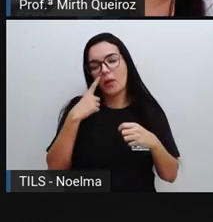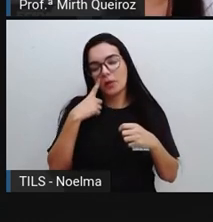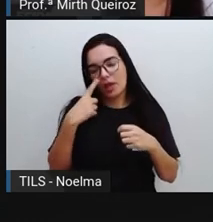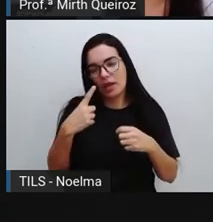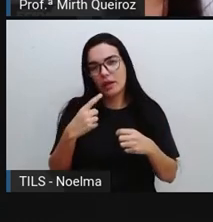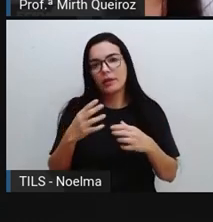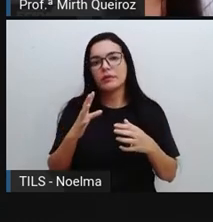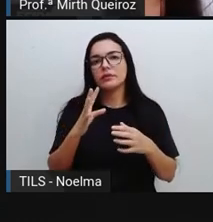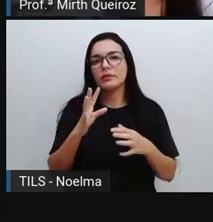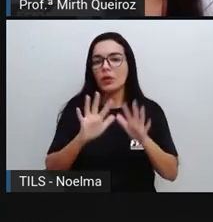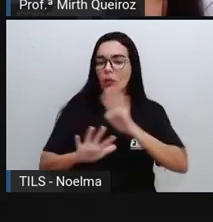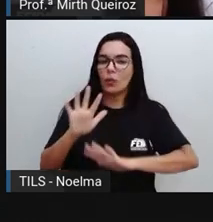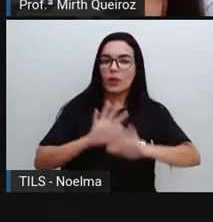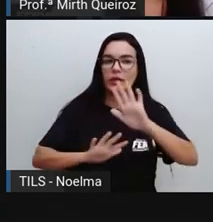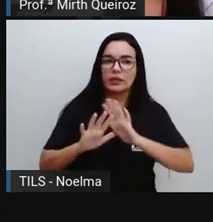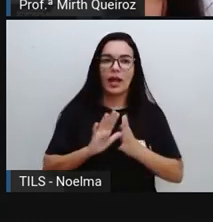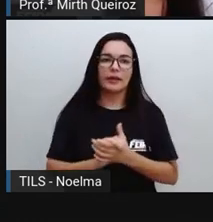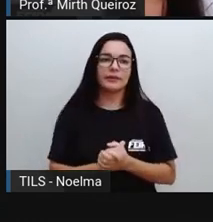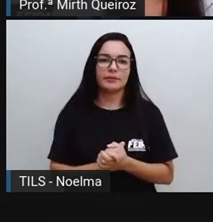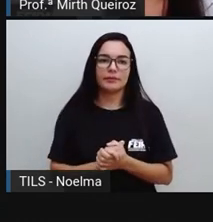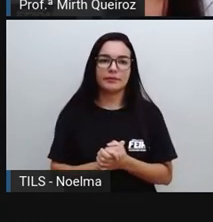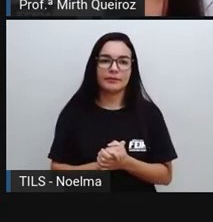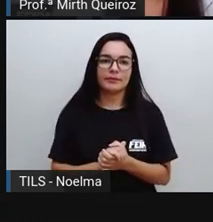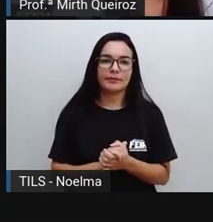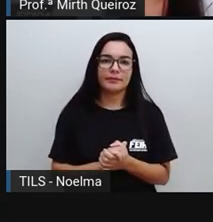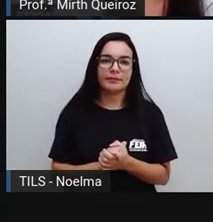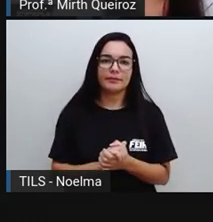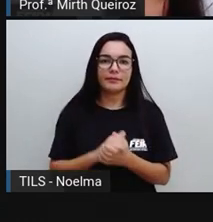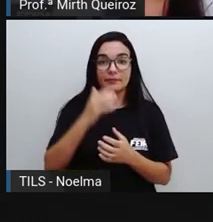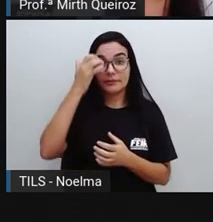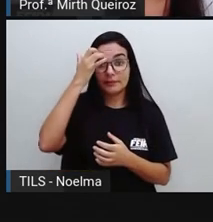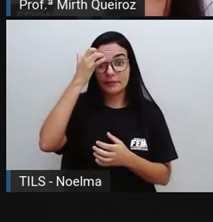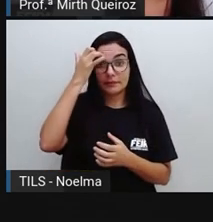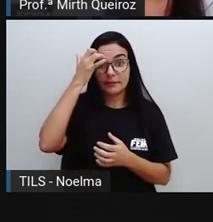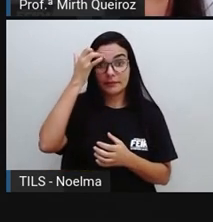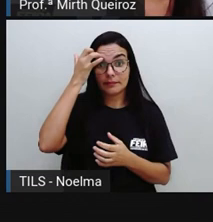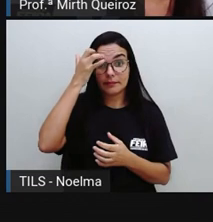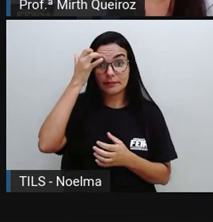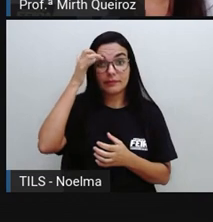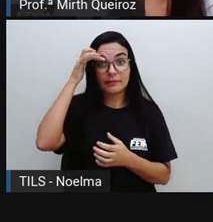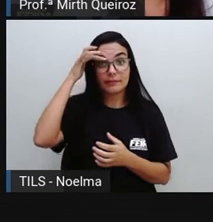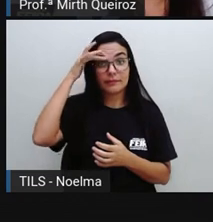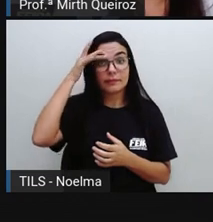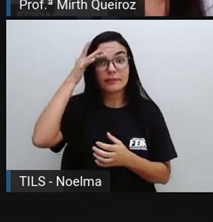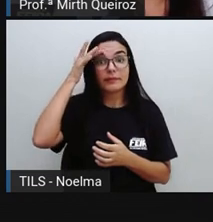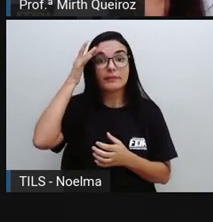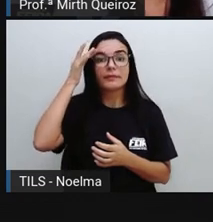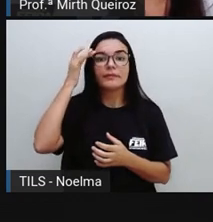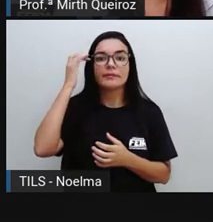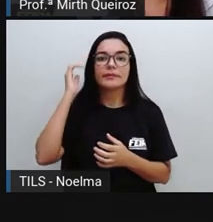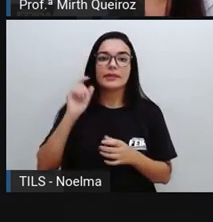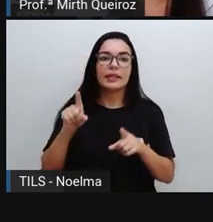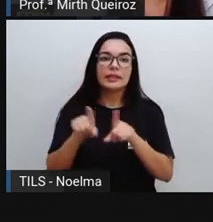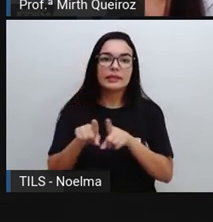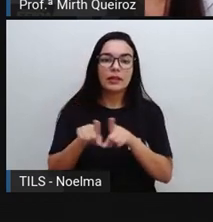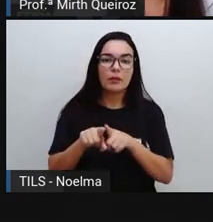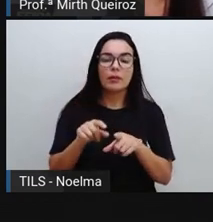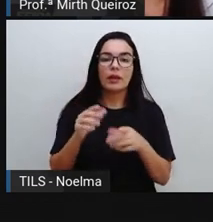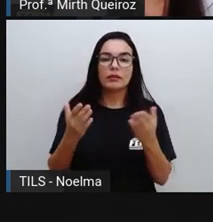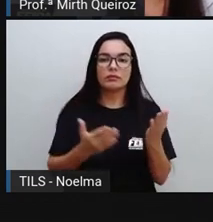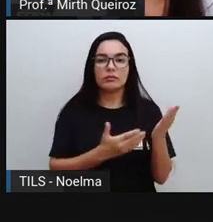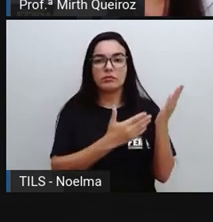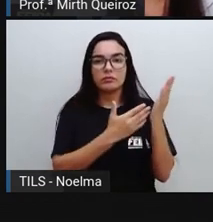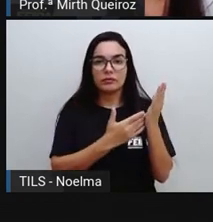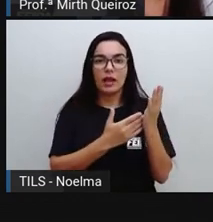dinâmico. Então, gente tem que tomar muito cuidado aí a utilizar uma Wikipedia, certo? Que é um tipo de